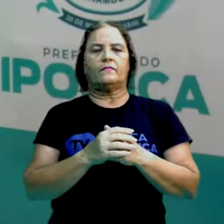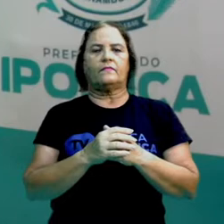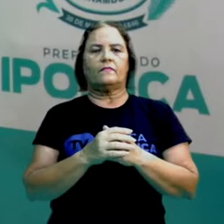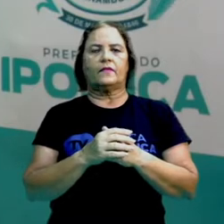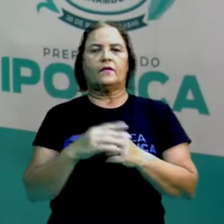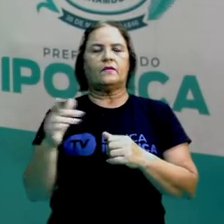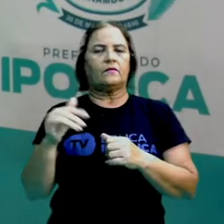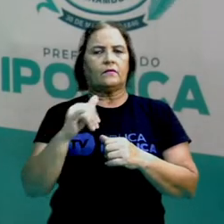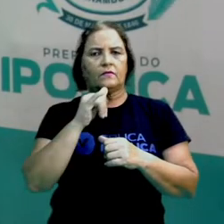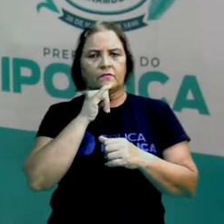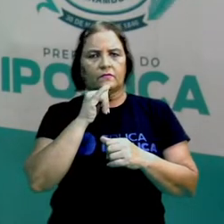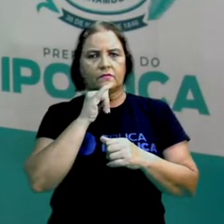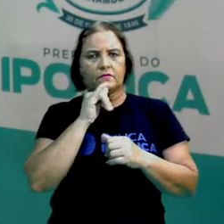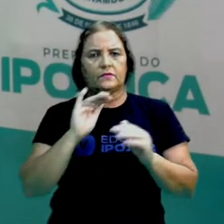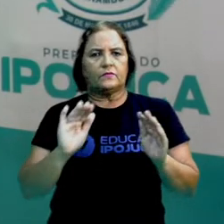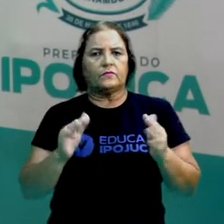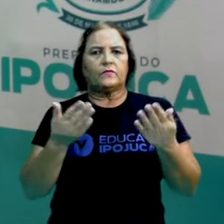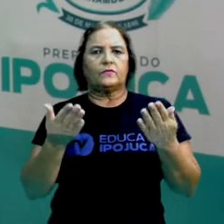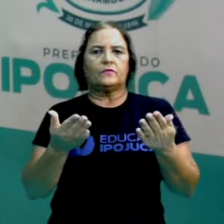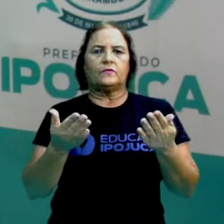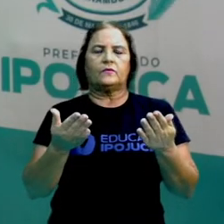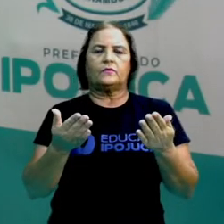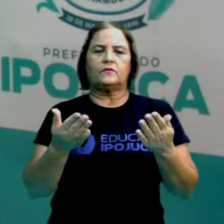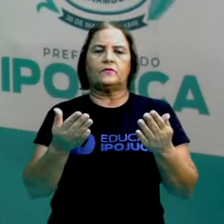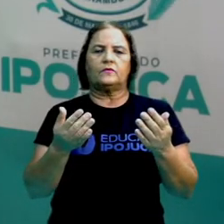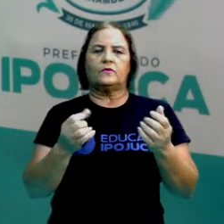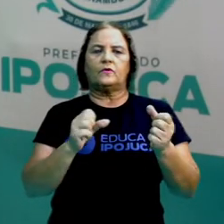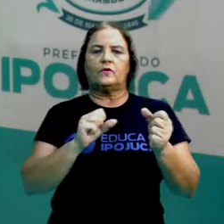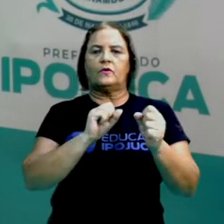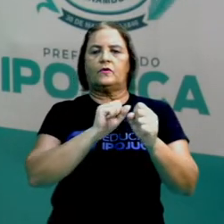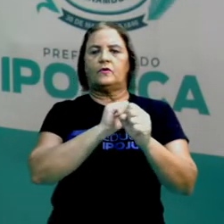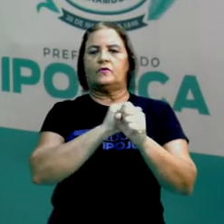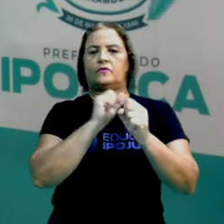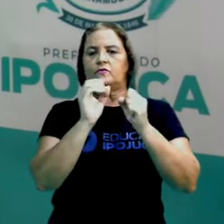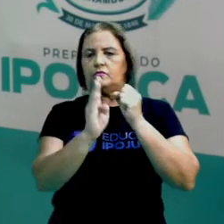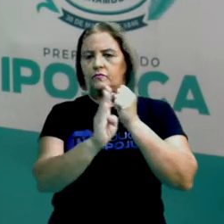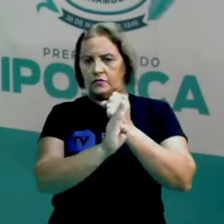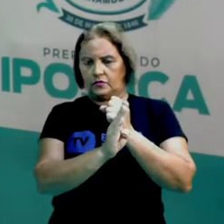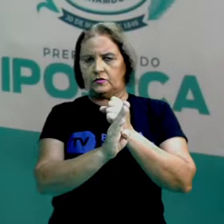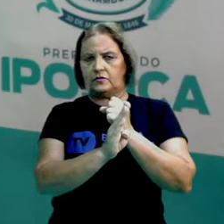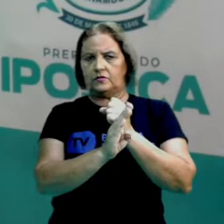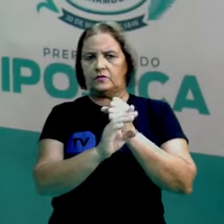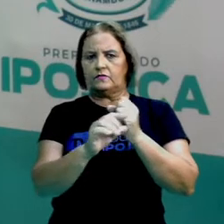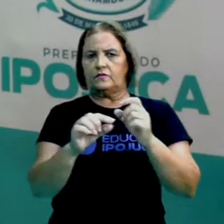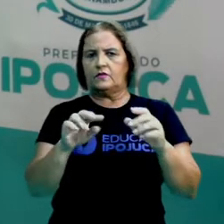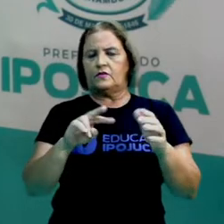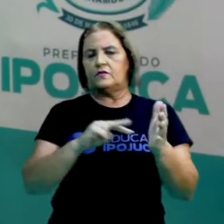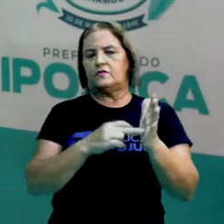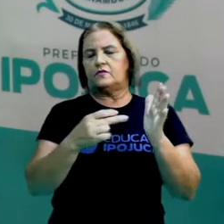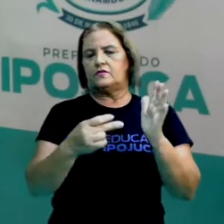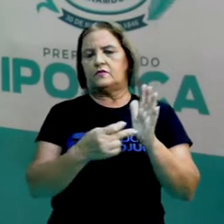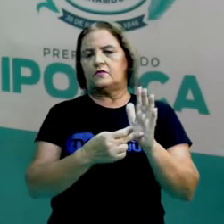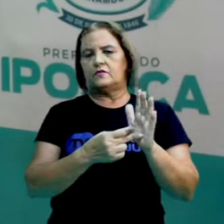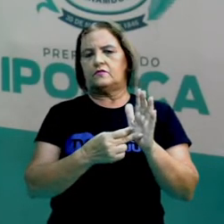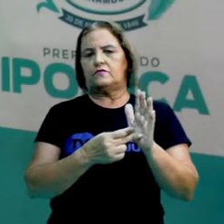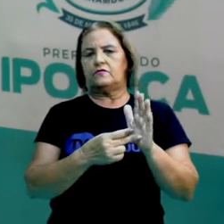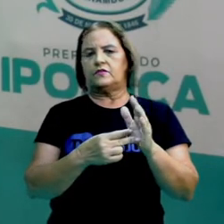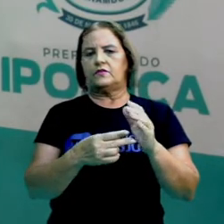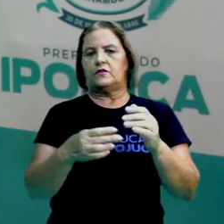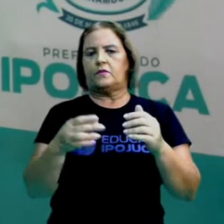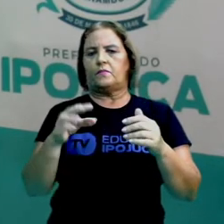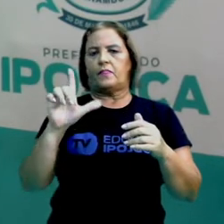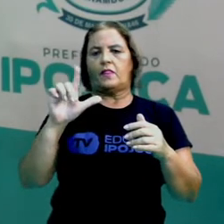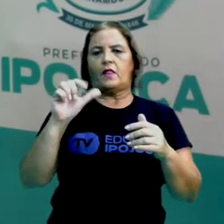exemplo. Que o can, quando ele é um substantivo, ele quer dizer lata. E quando ele é um verbo, ele é o verbo poder.